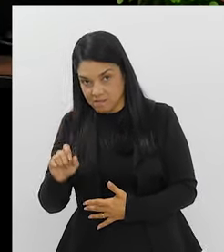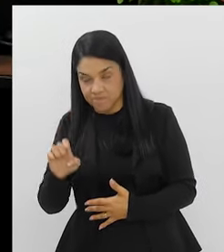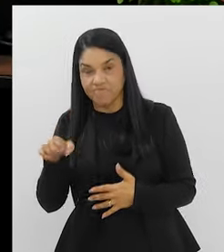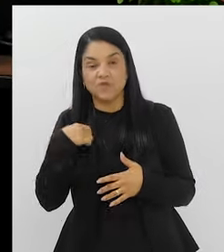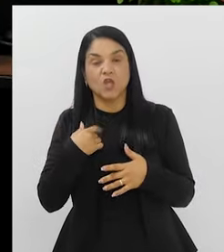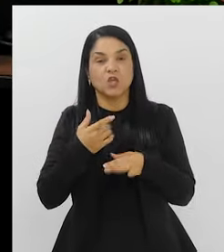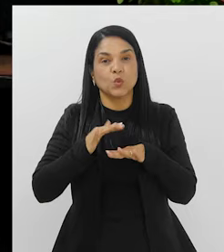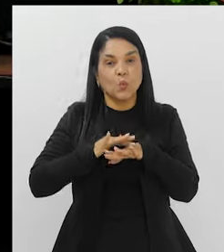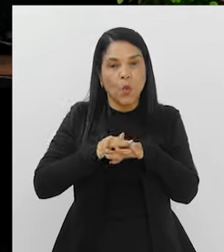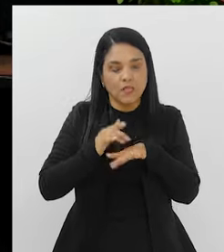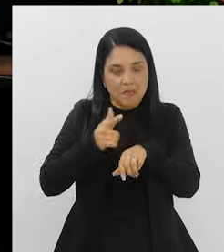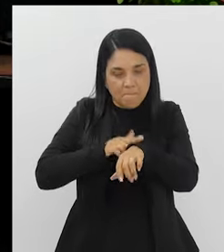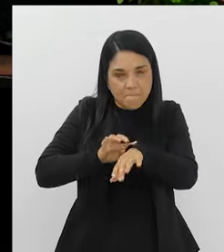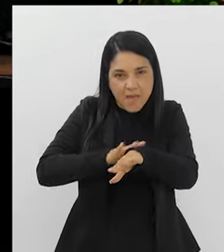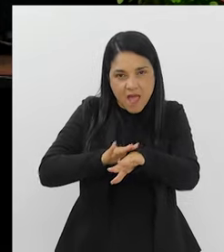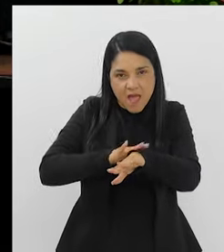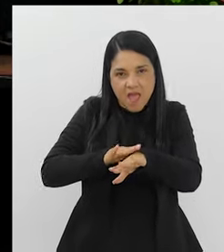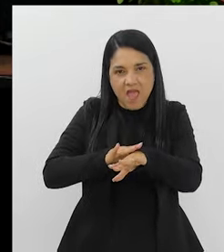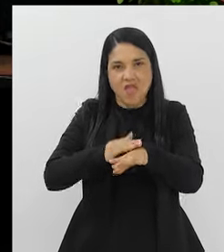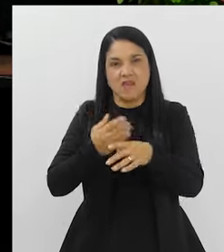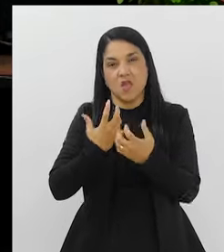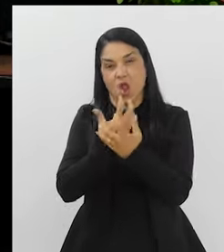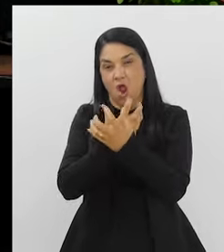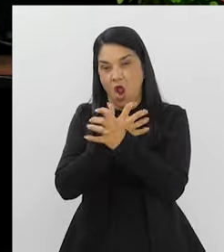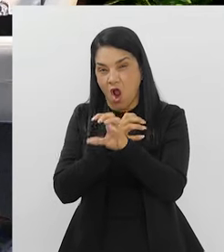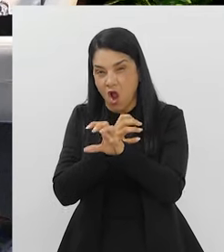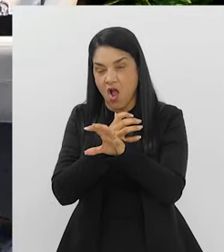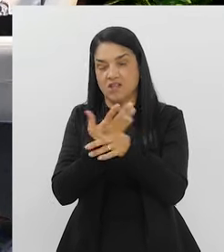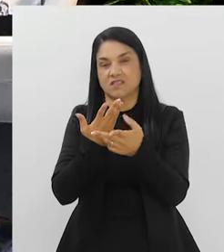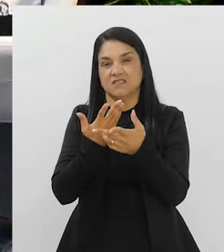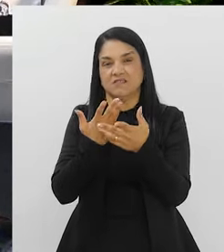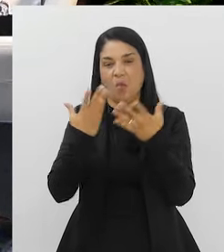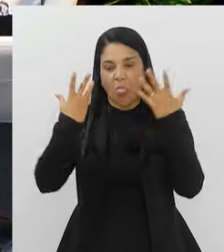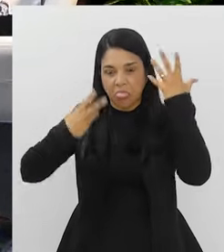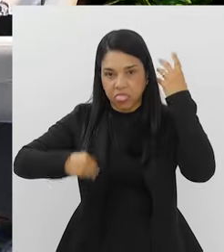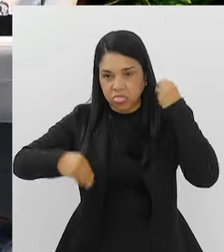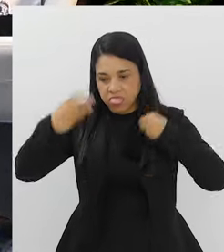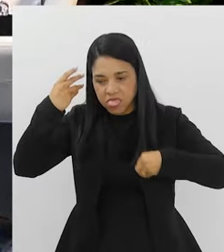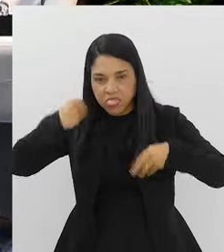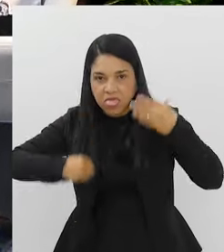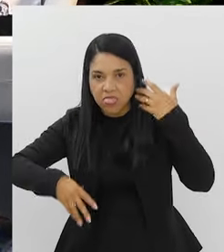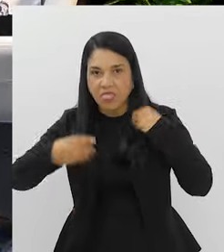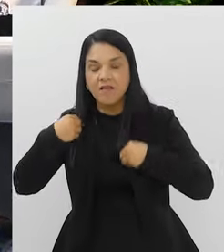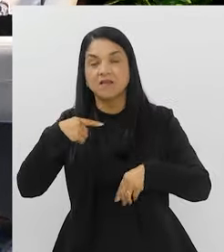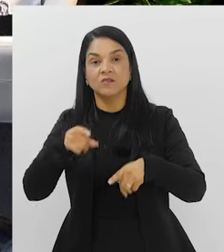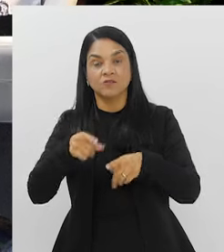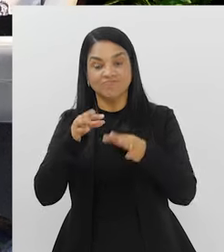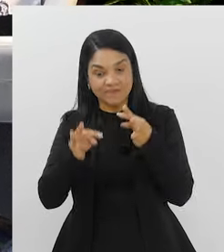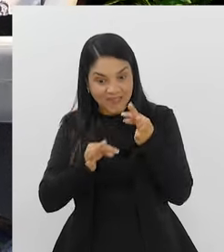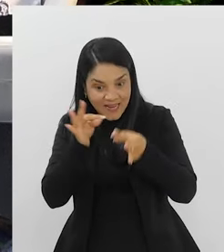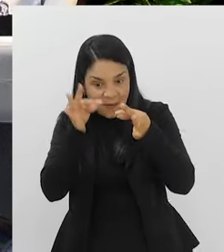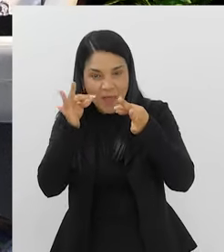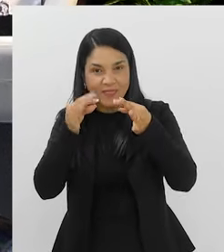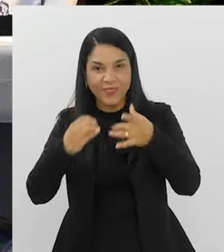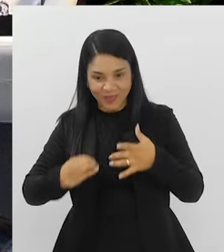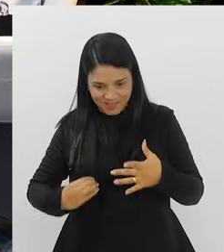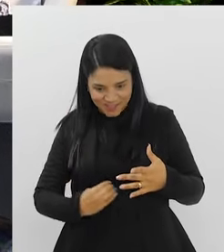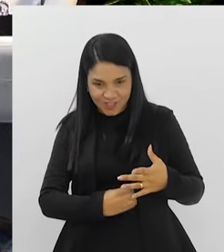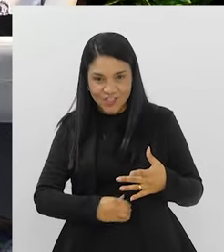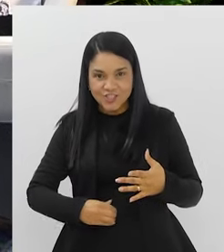pele ou óssea, a perda de cabelo. Quando a gente trata esse intestino,